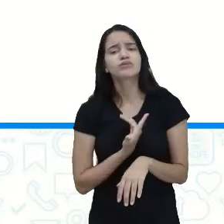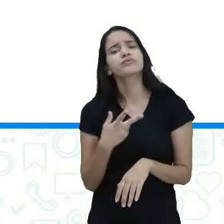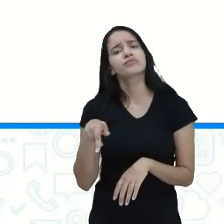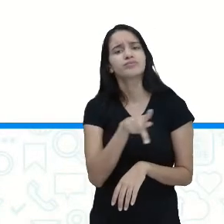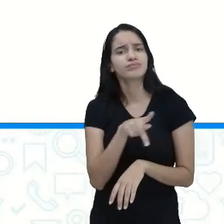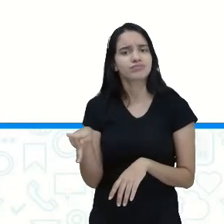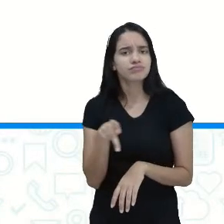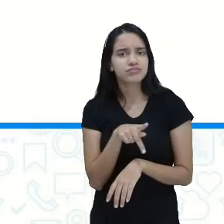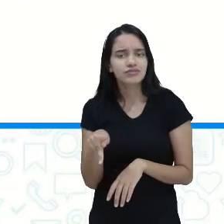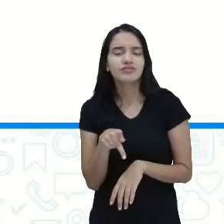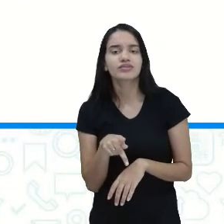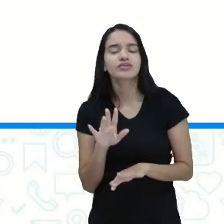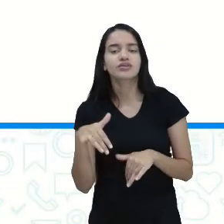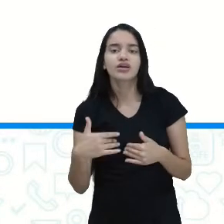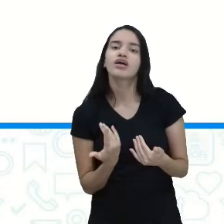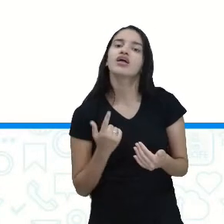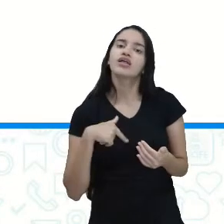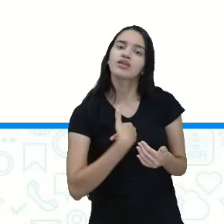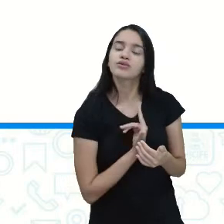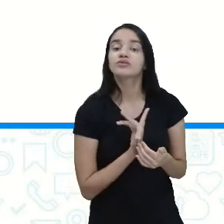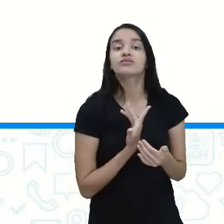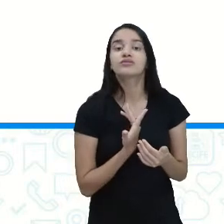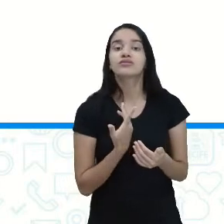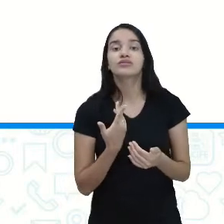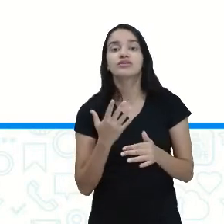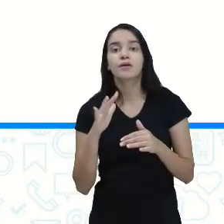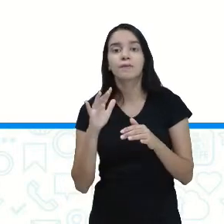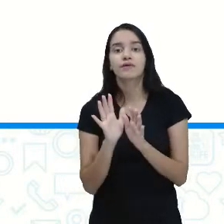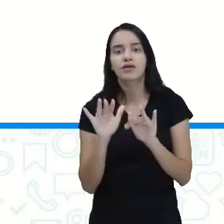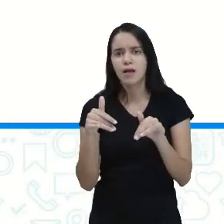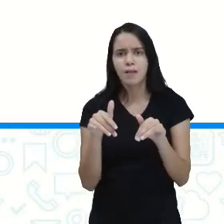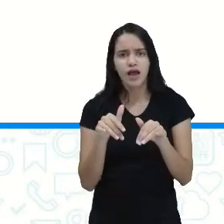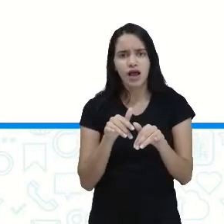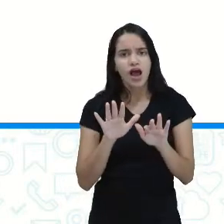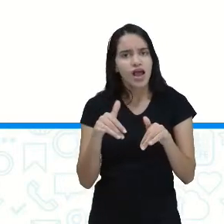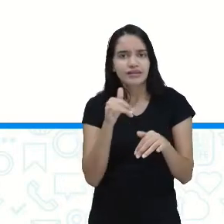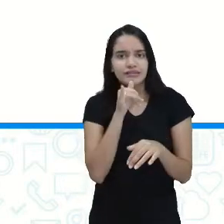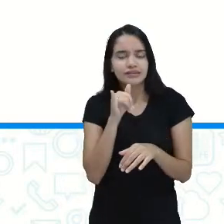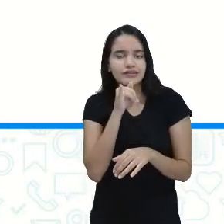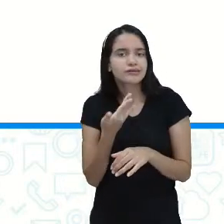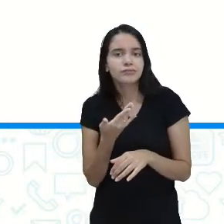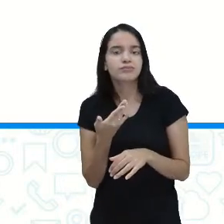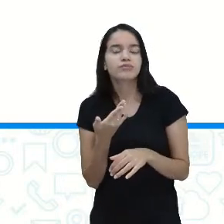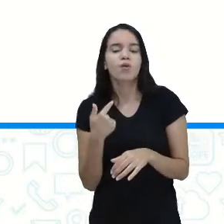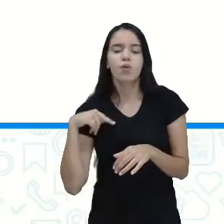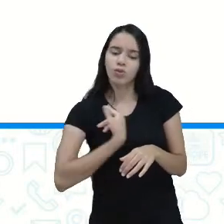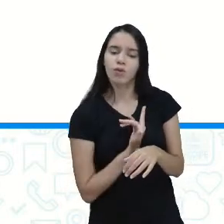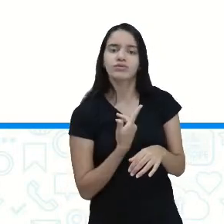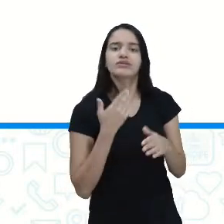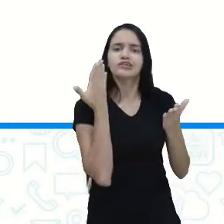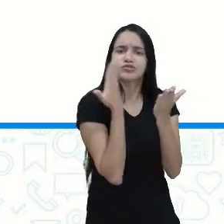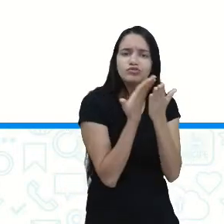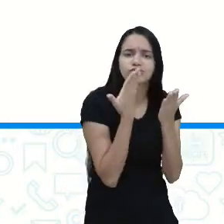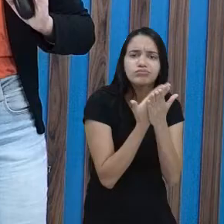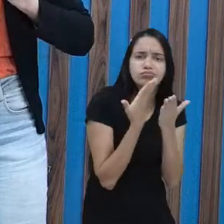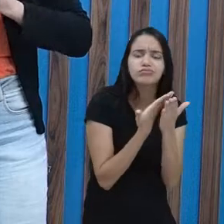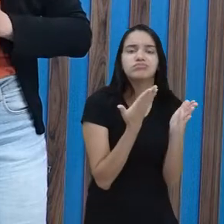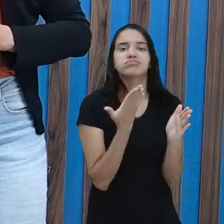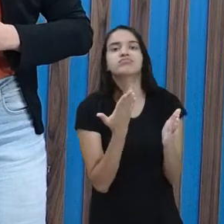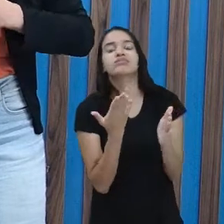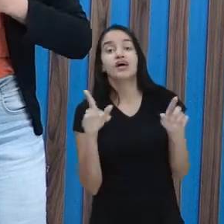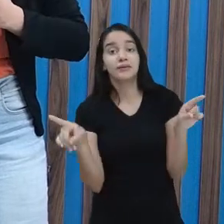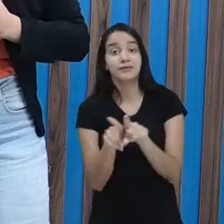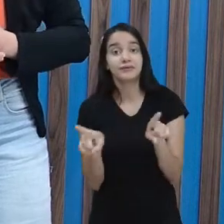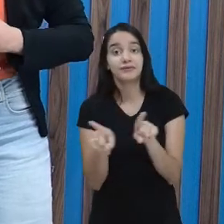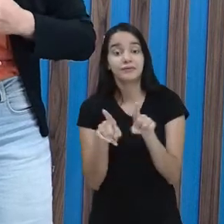professoras que somos detentoras do saber. Não, de forma alguma. A gente estuda, a gente se dedica, mas